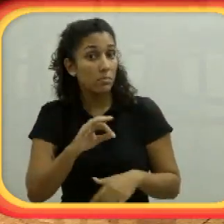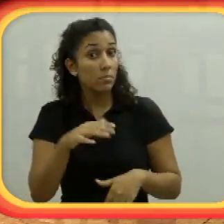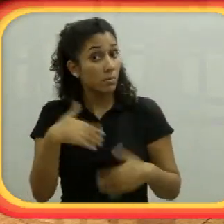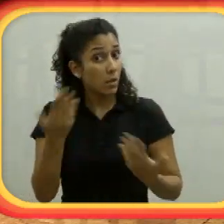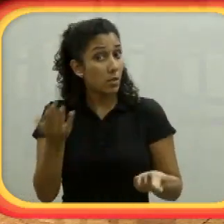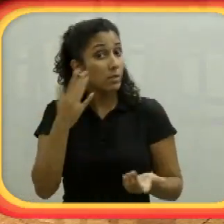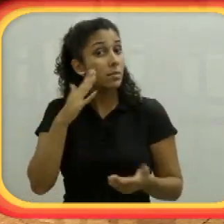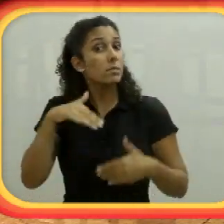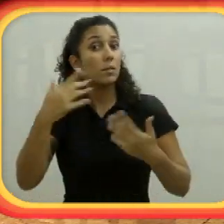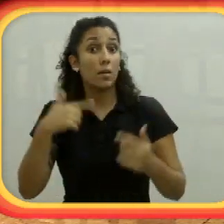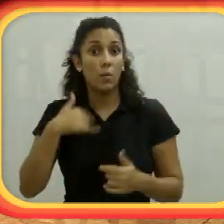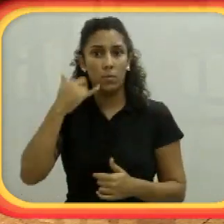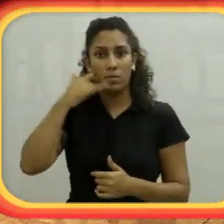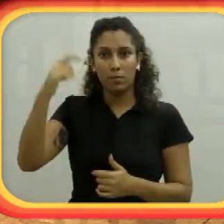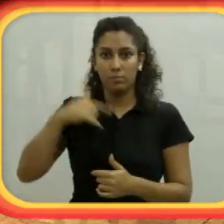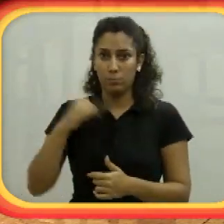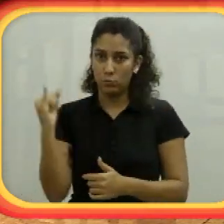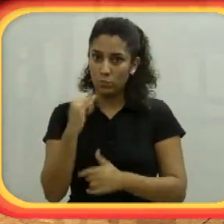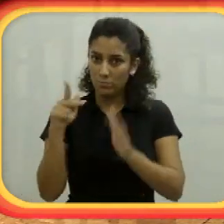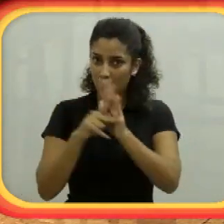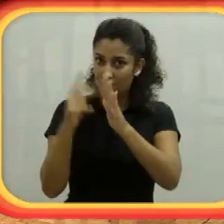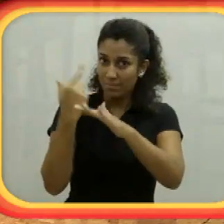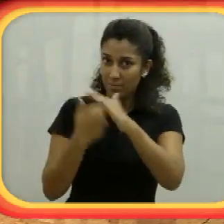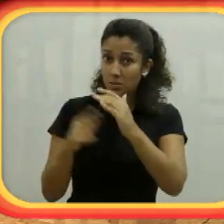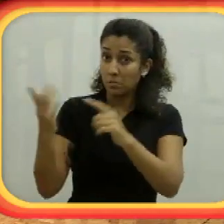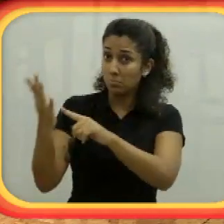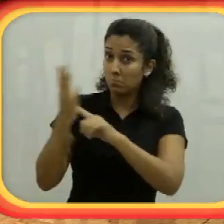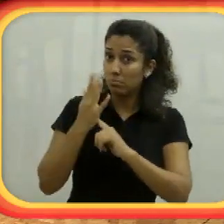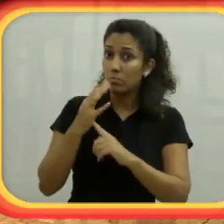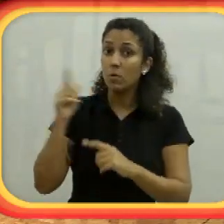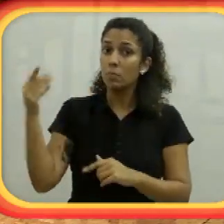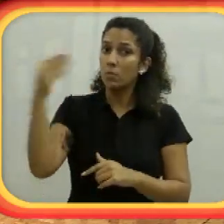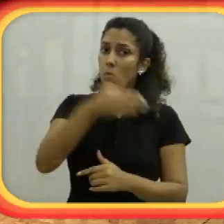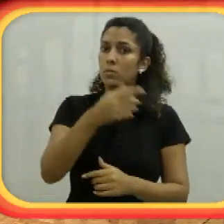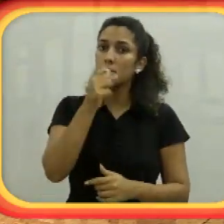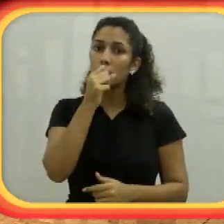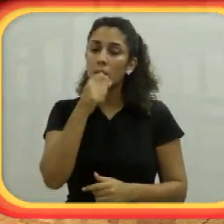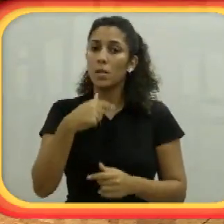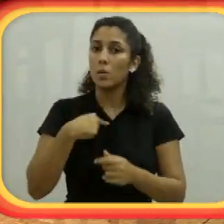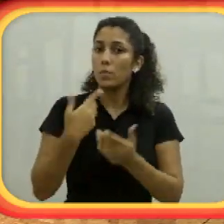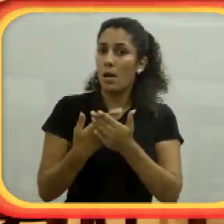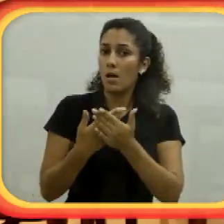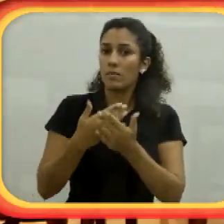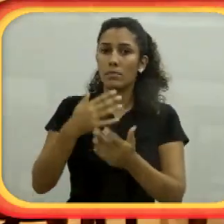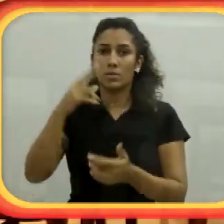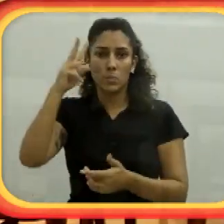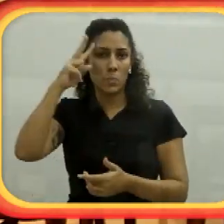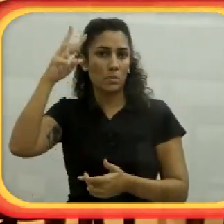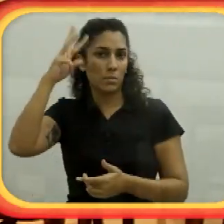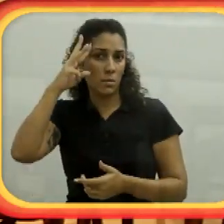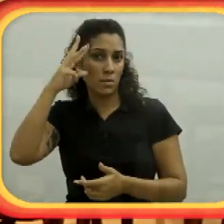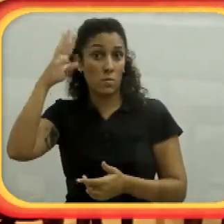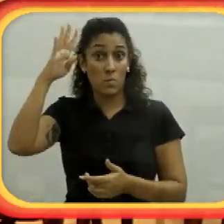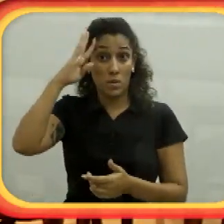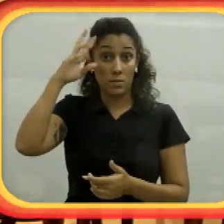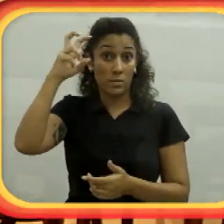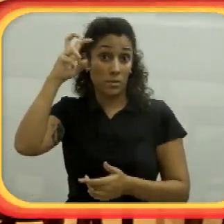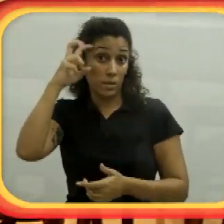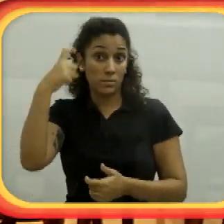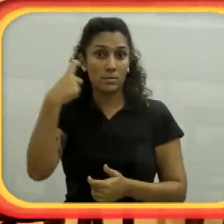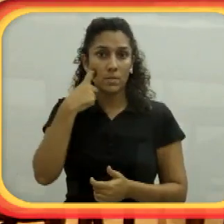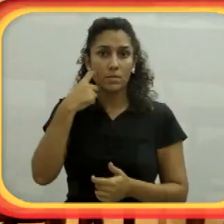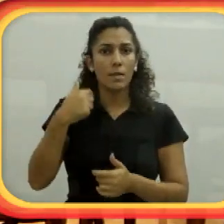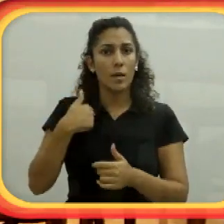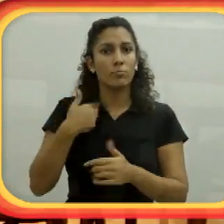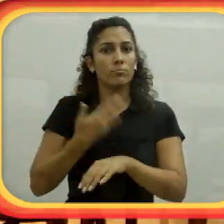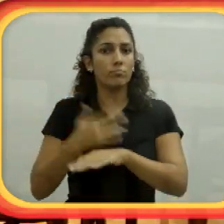espécie de reabilitação também. Você já gosta de água, não vai ter problema nenhum, então quem sabe. Eu liguei para o instrutor de mergulho, que ele tinha me